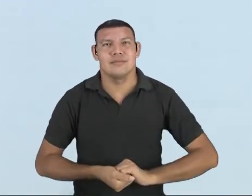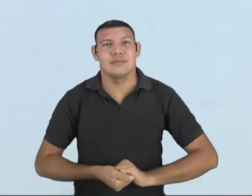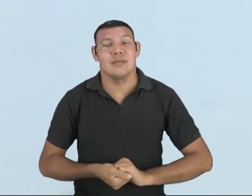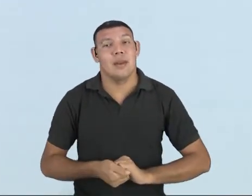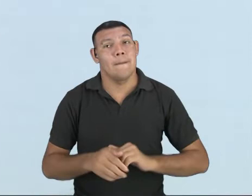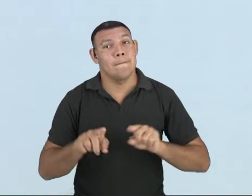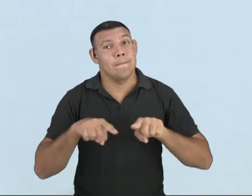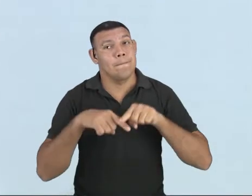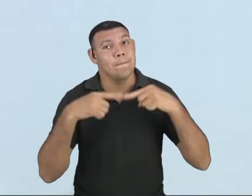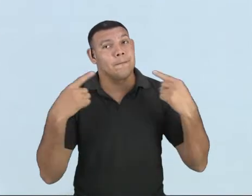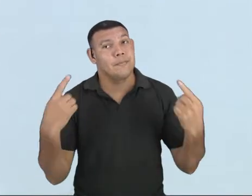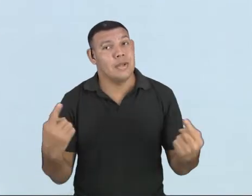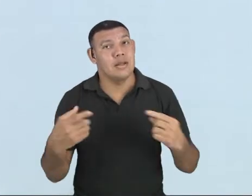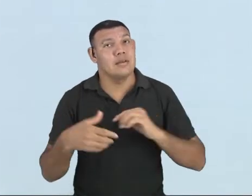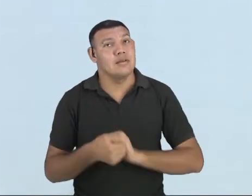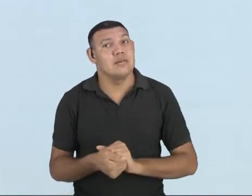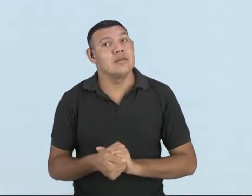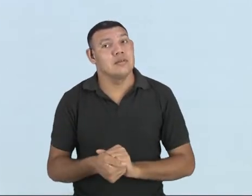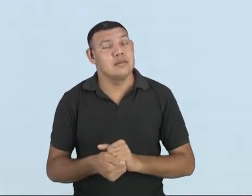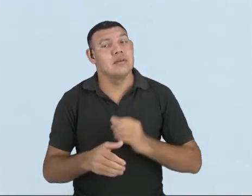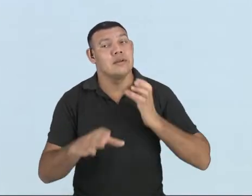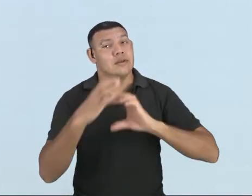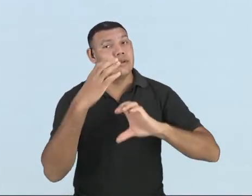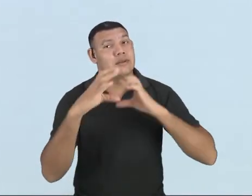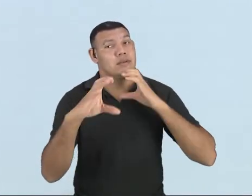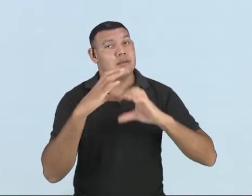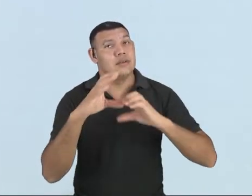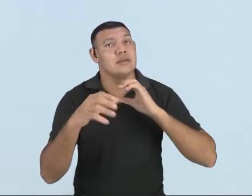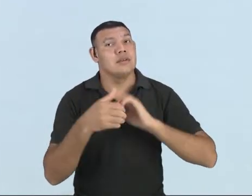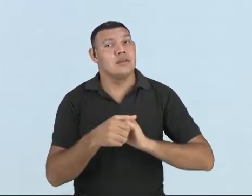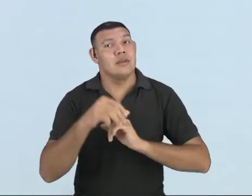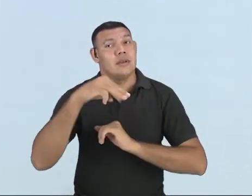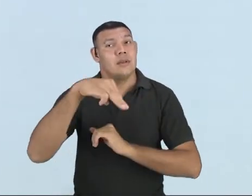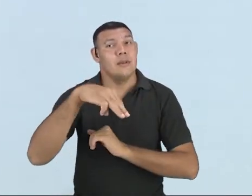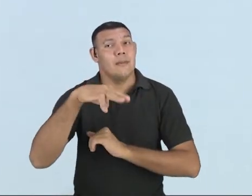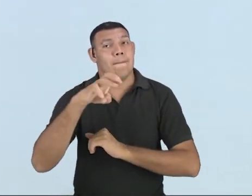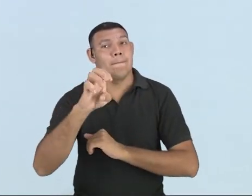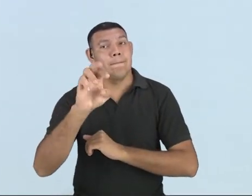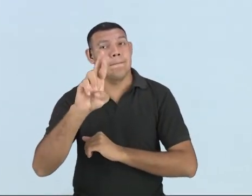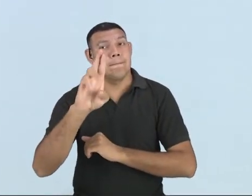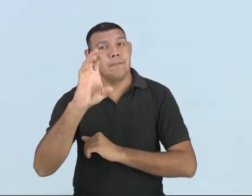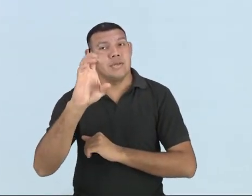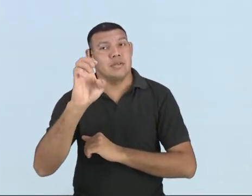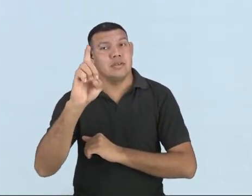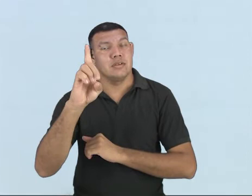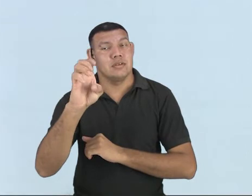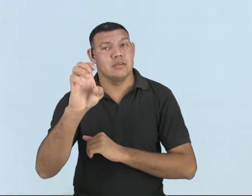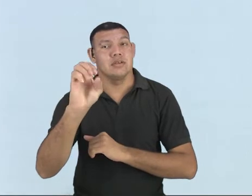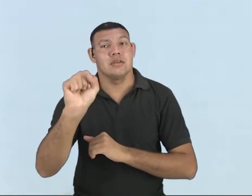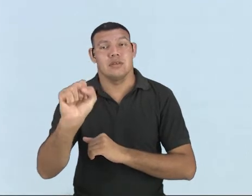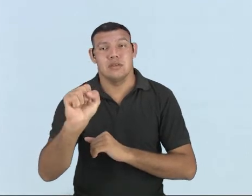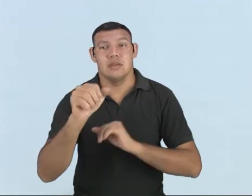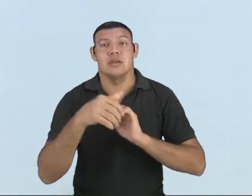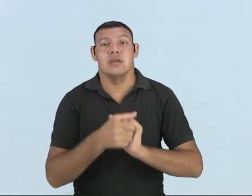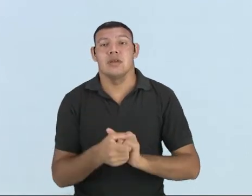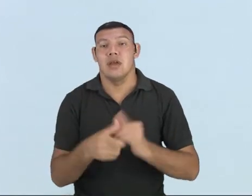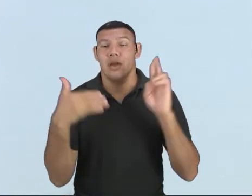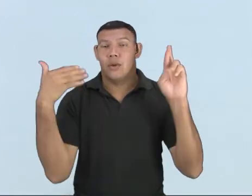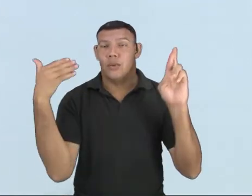Porém, essa música é da Mercedes Sosa e ela faz uma alusão social